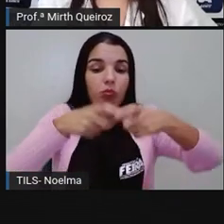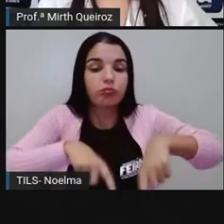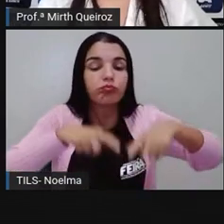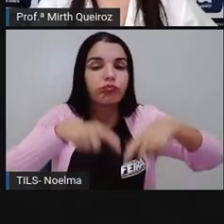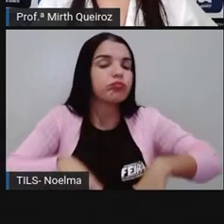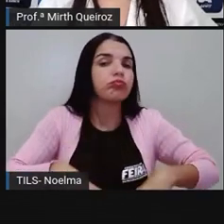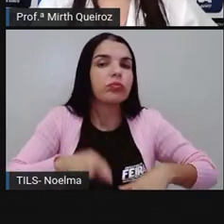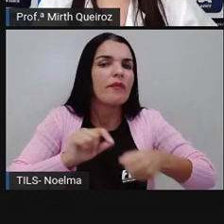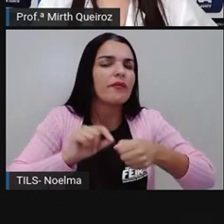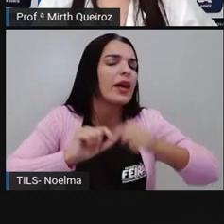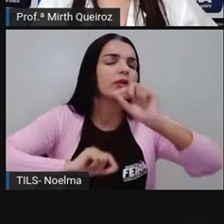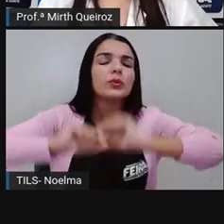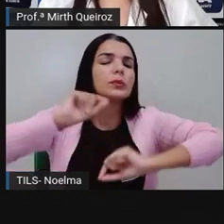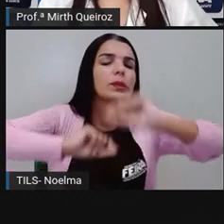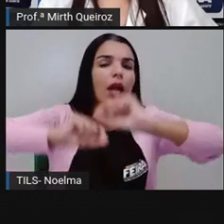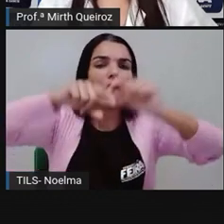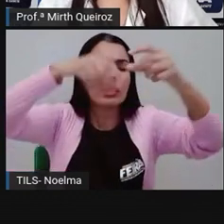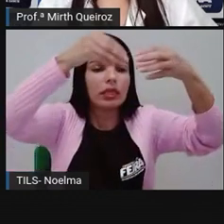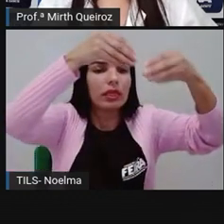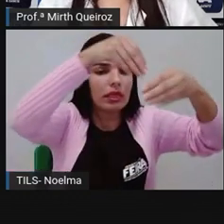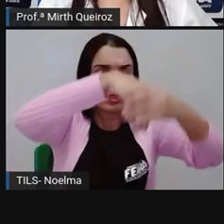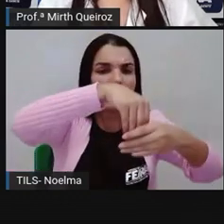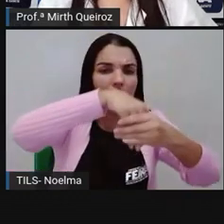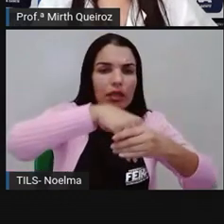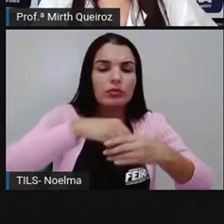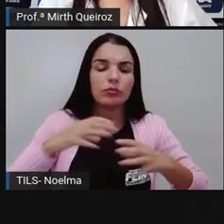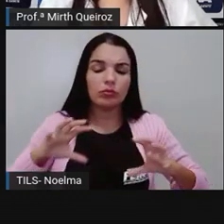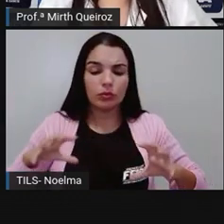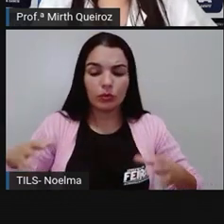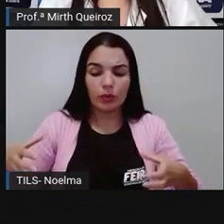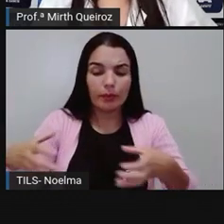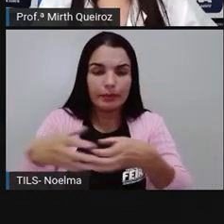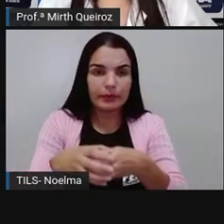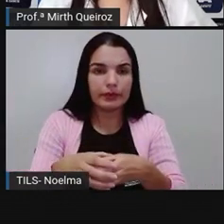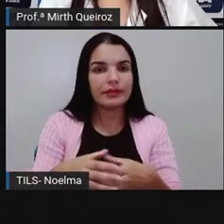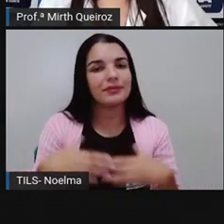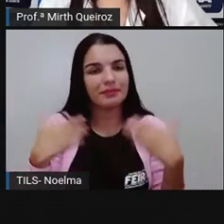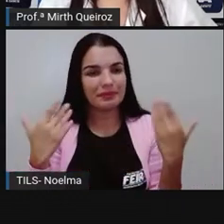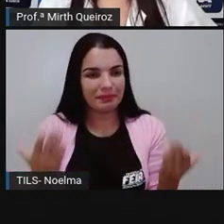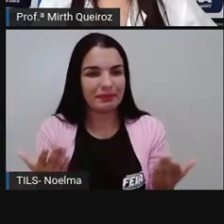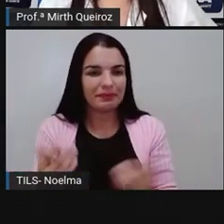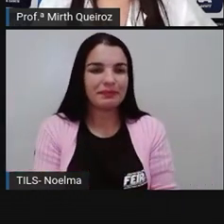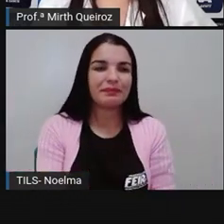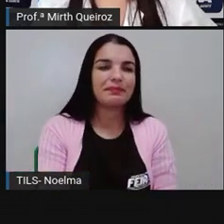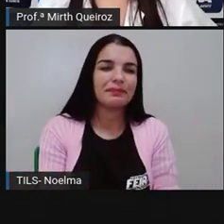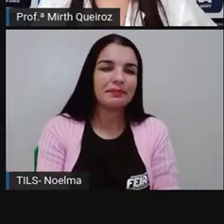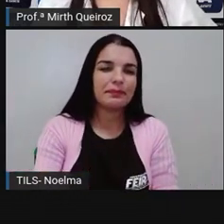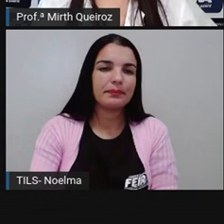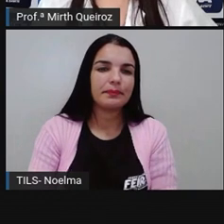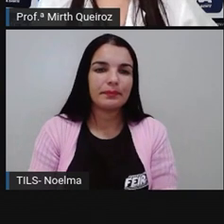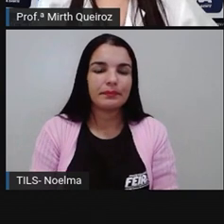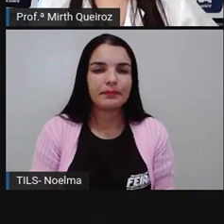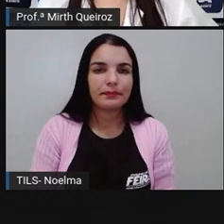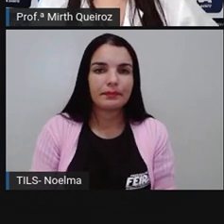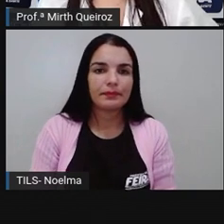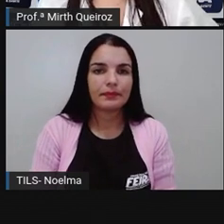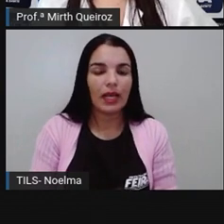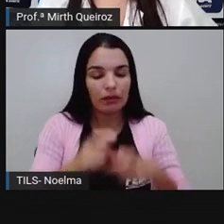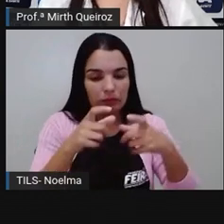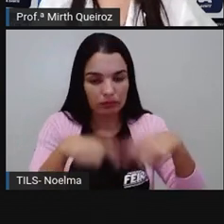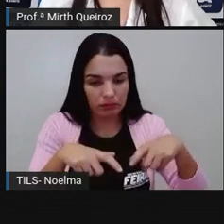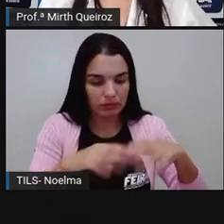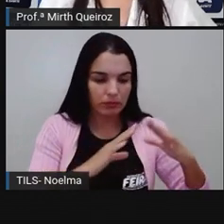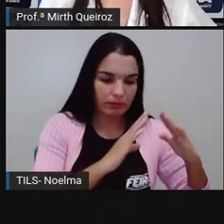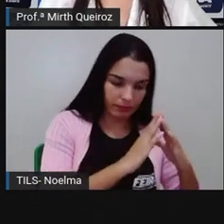ele faz? Seria a pergunta aí que iria responder o que é nicho ecológico. Então, habitat, onde vive,